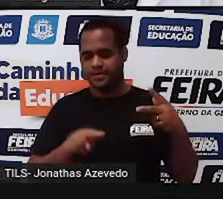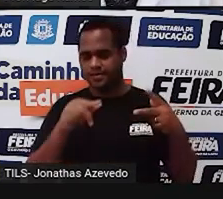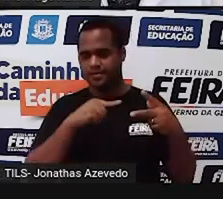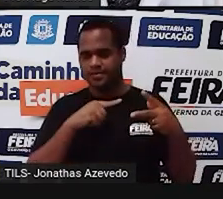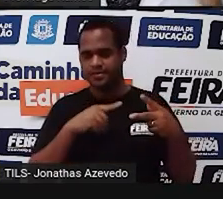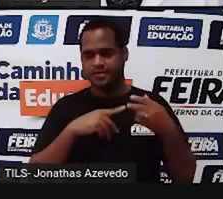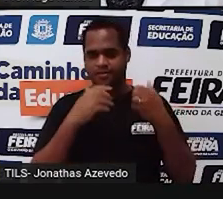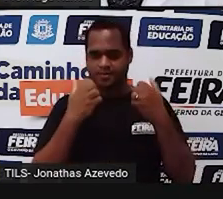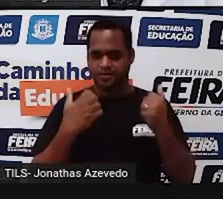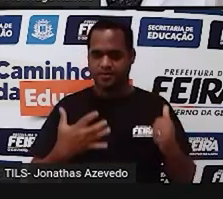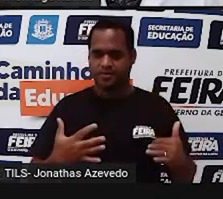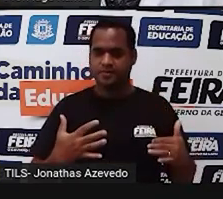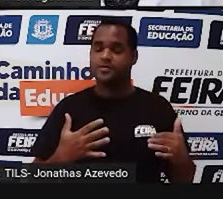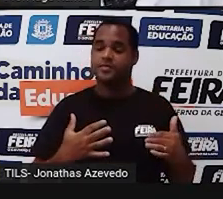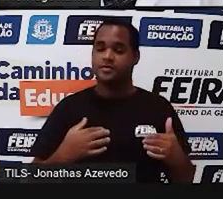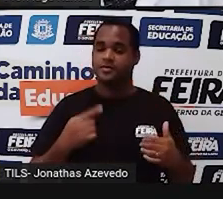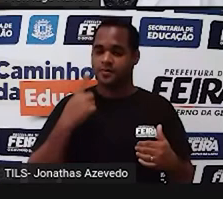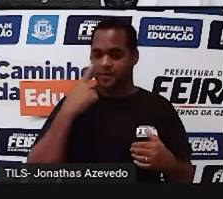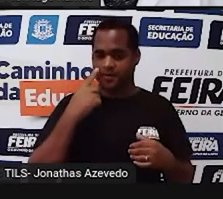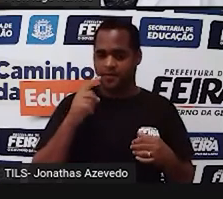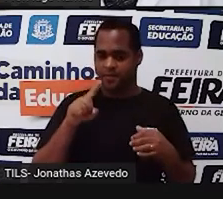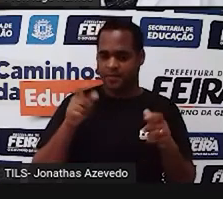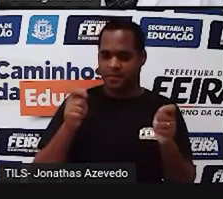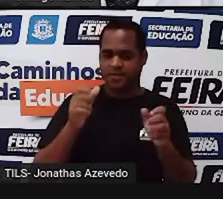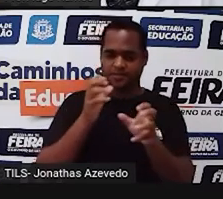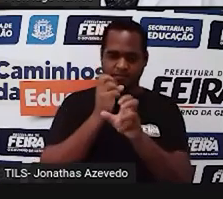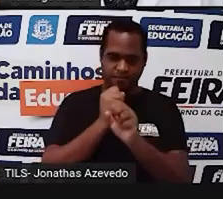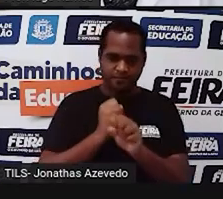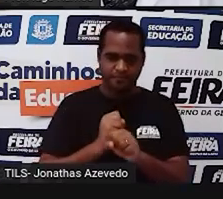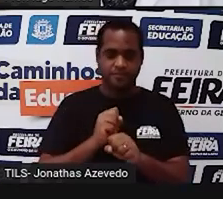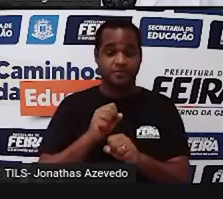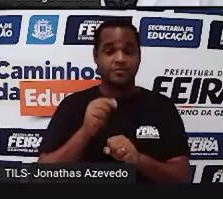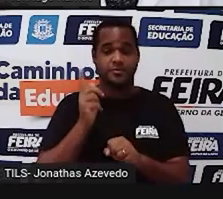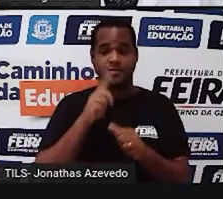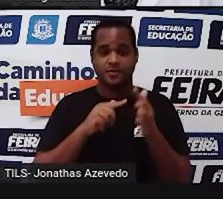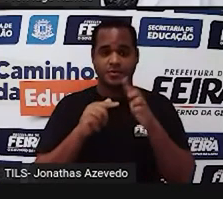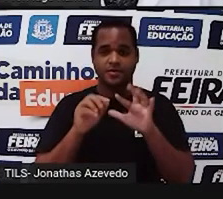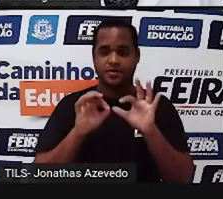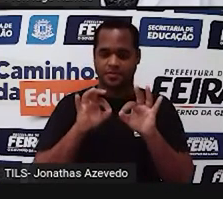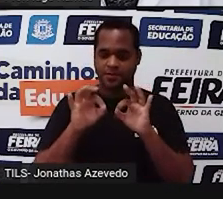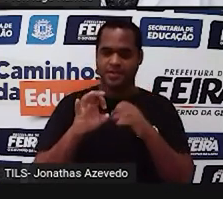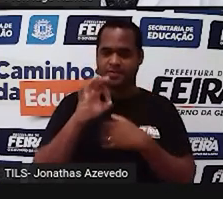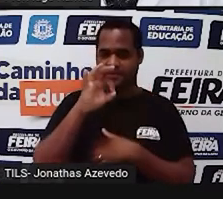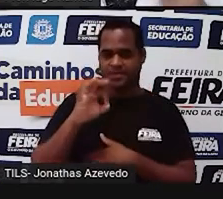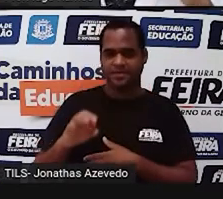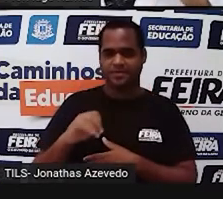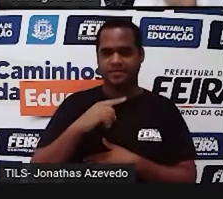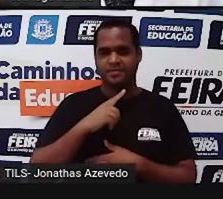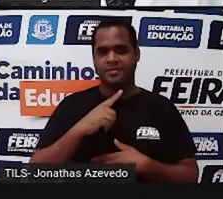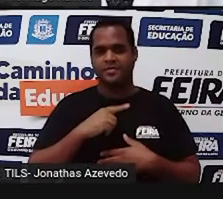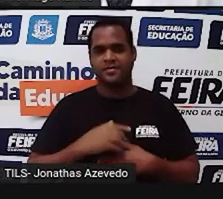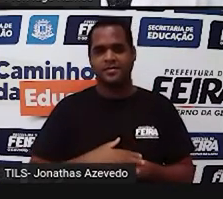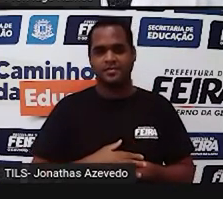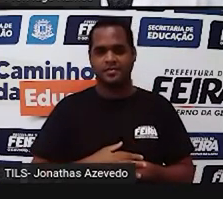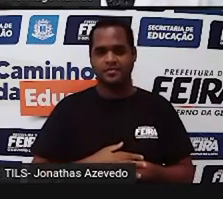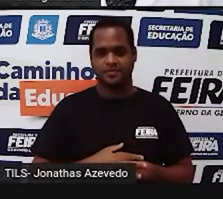para fazer cálculo de porcentagem. tá bom? Olha só.